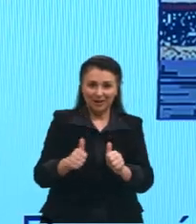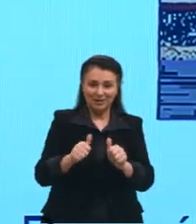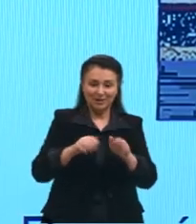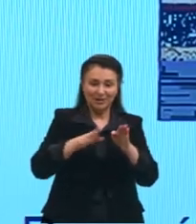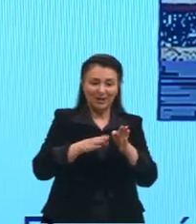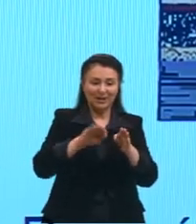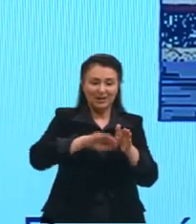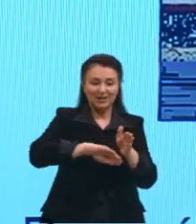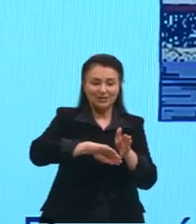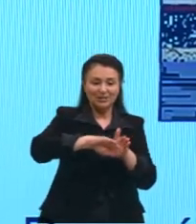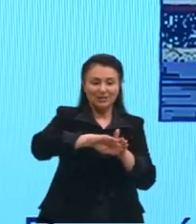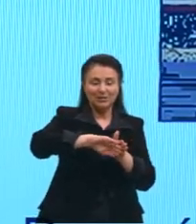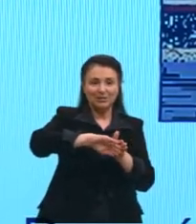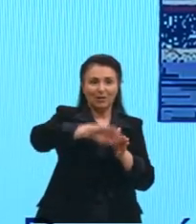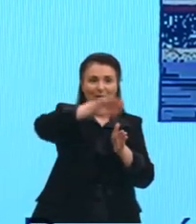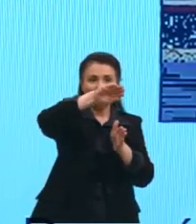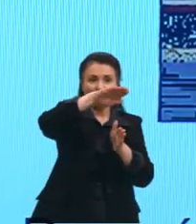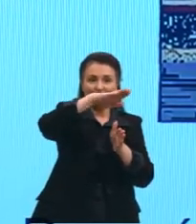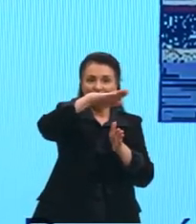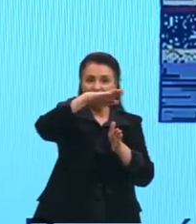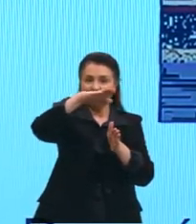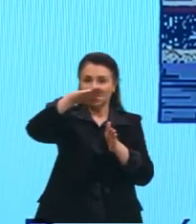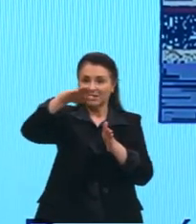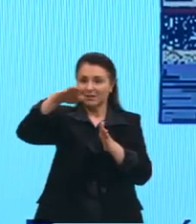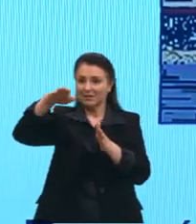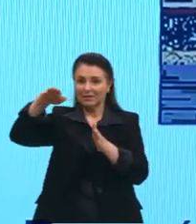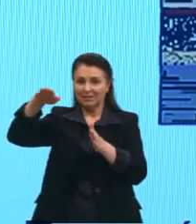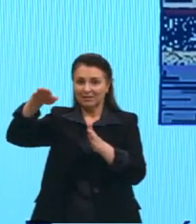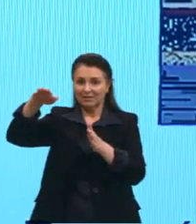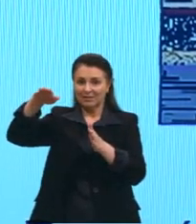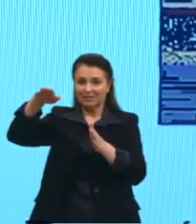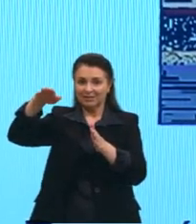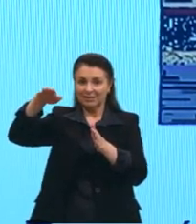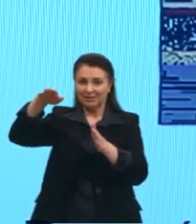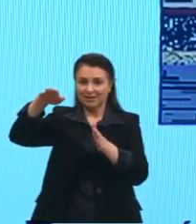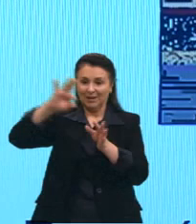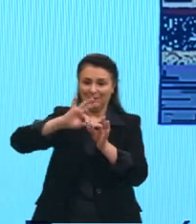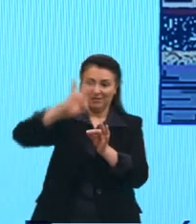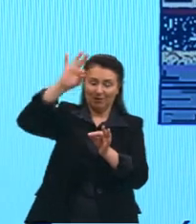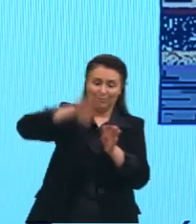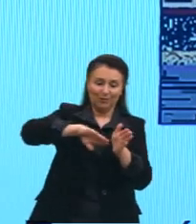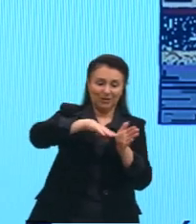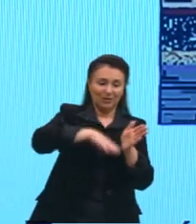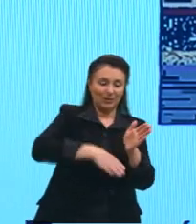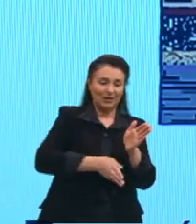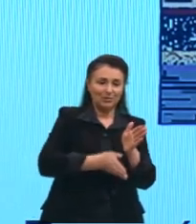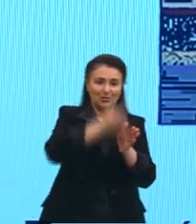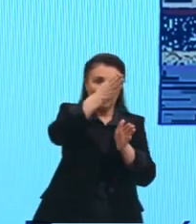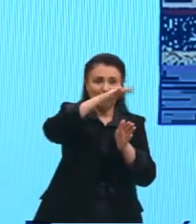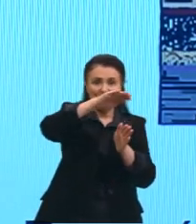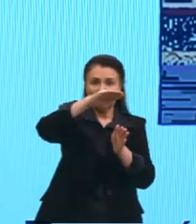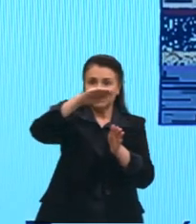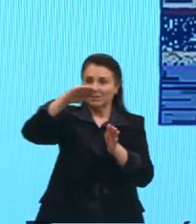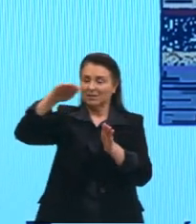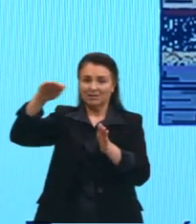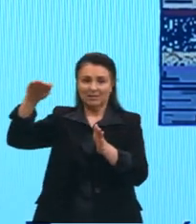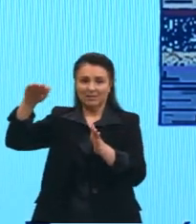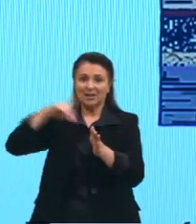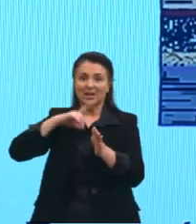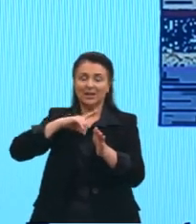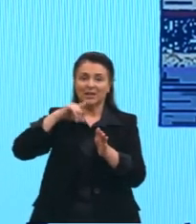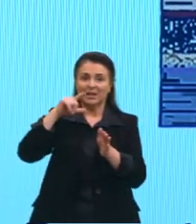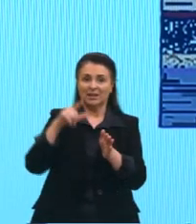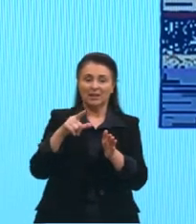bonitinha aí para vocês. Olha lá, o planalto, essa parte mais superior aí, tá, gurizada? Onde nós vamos ter